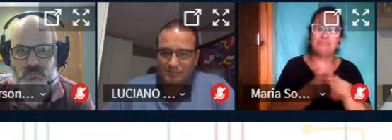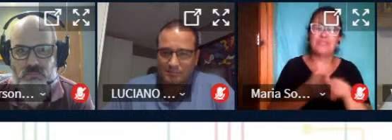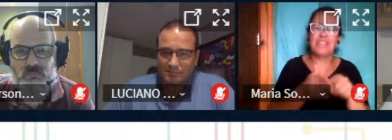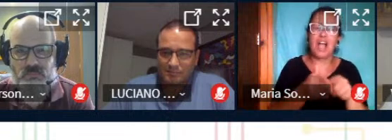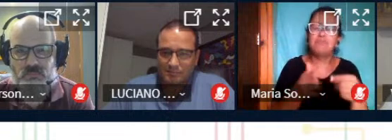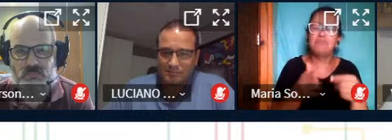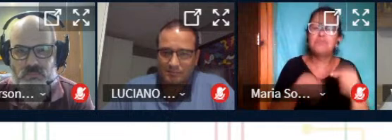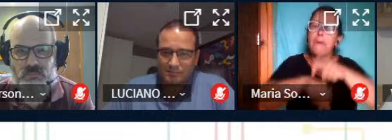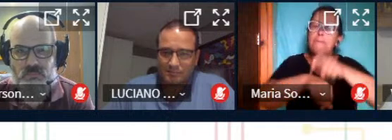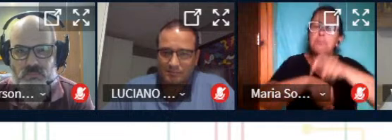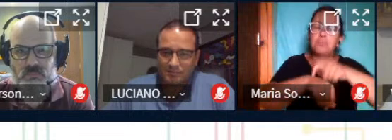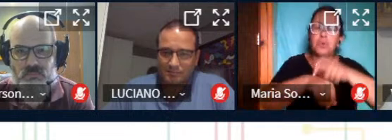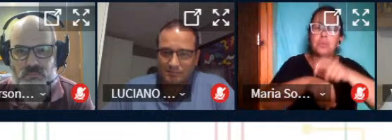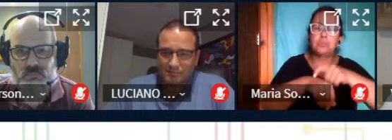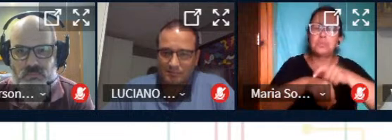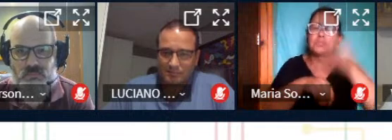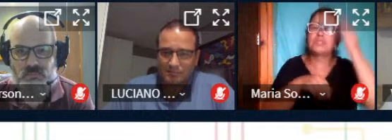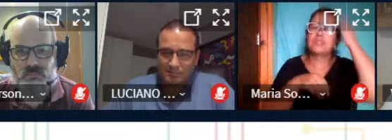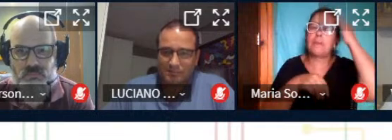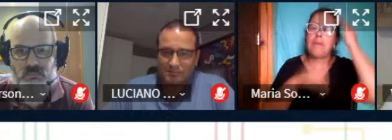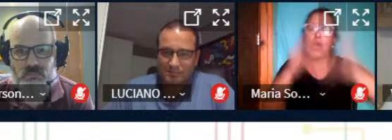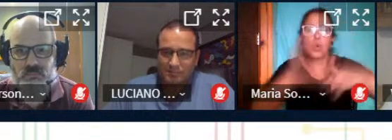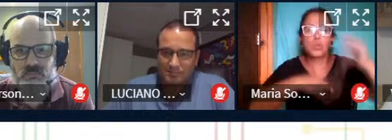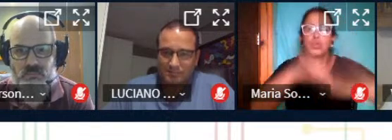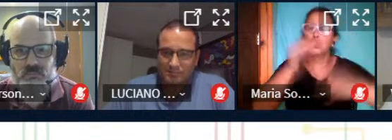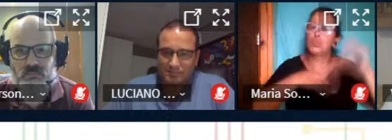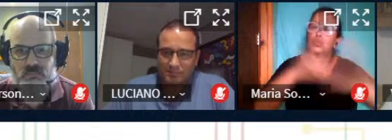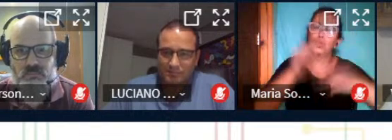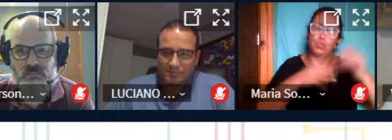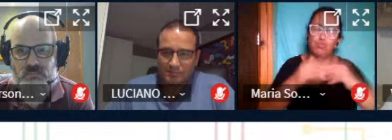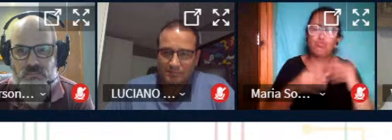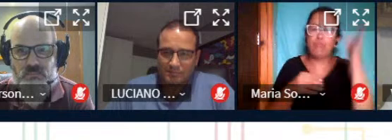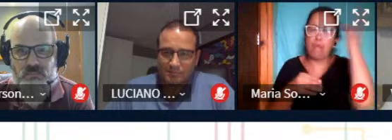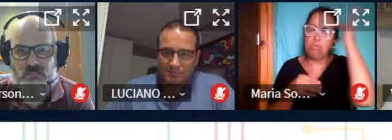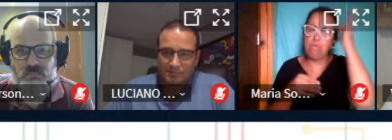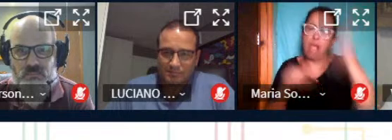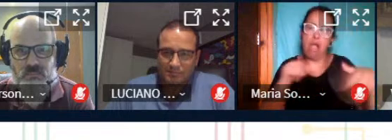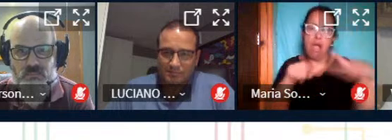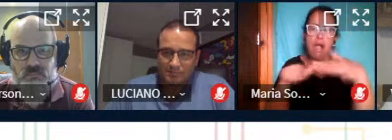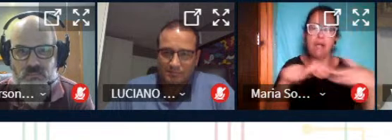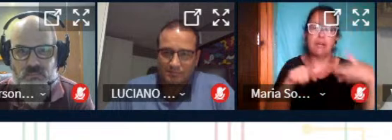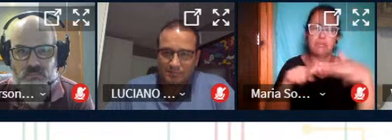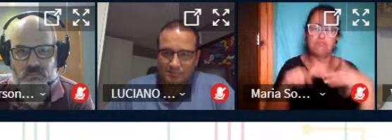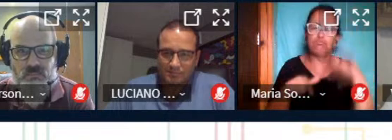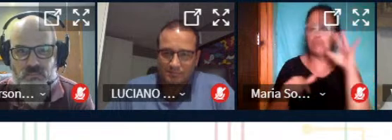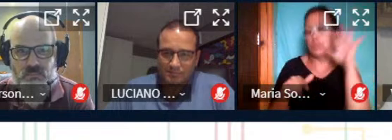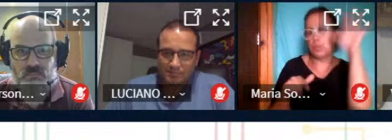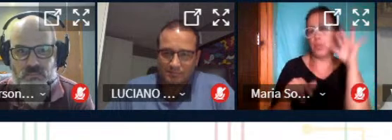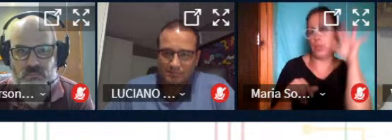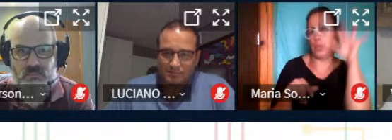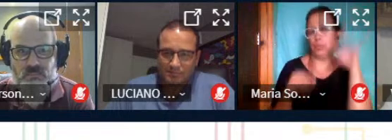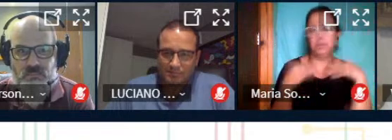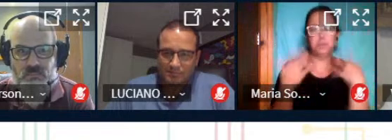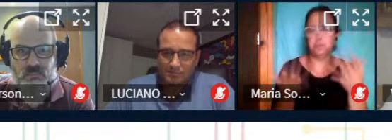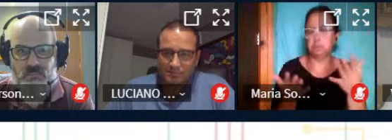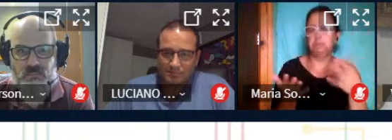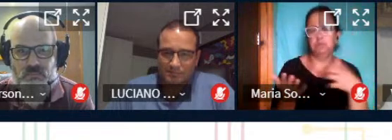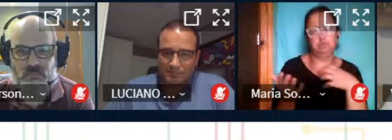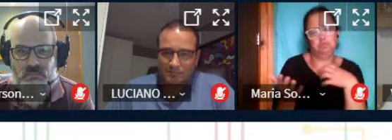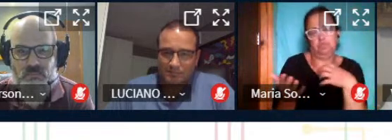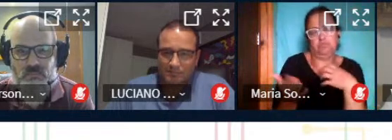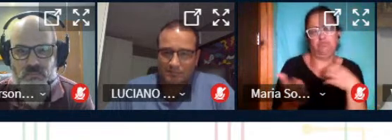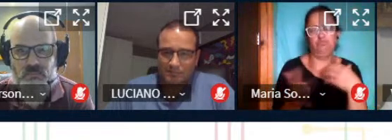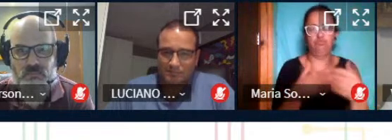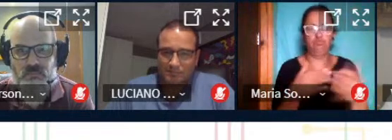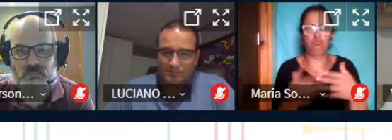que se estende esse saber construído seja no âmbito técnico teórico chegando de alguma forma seja nos